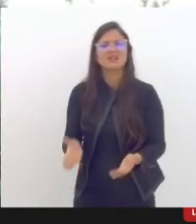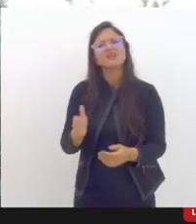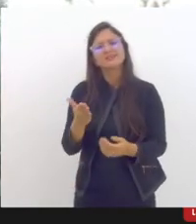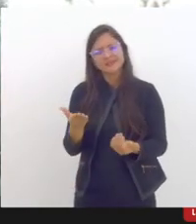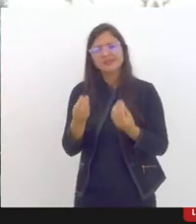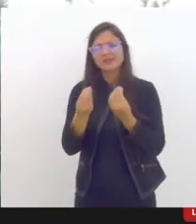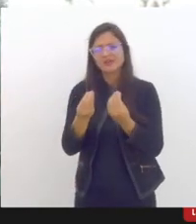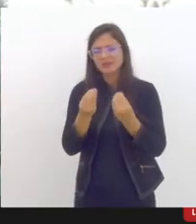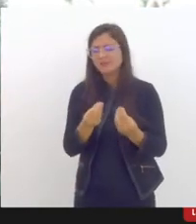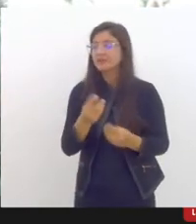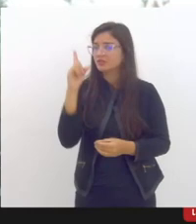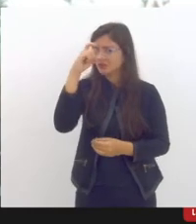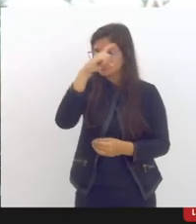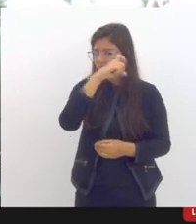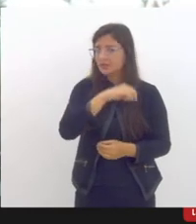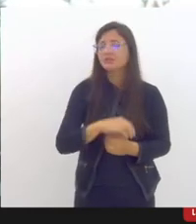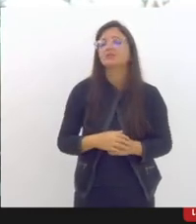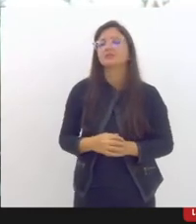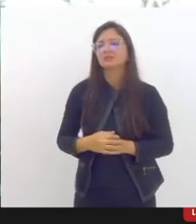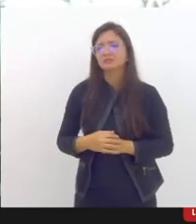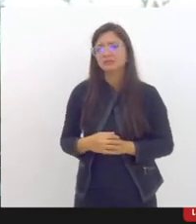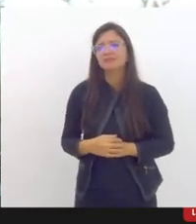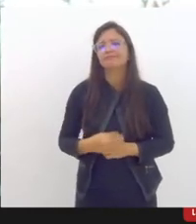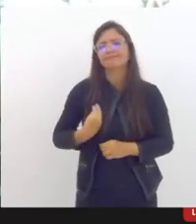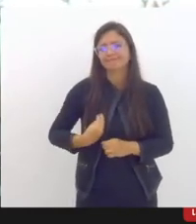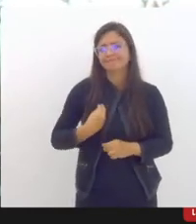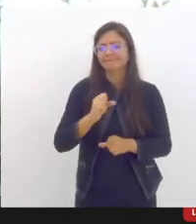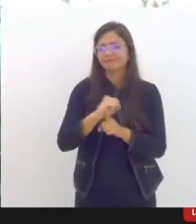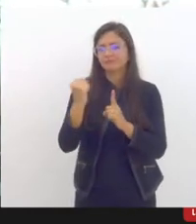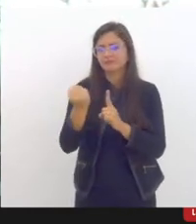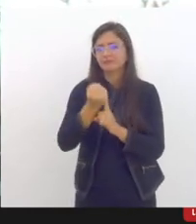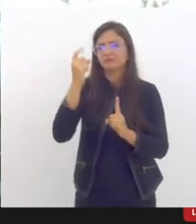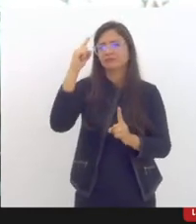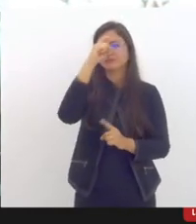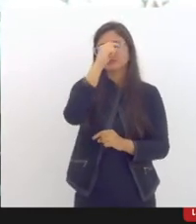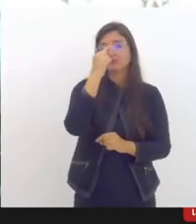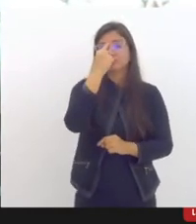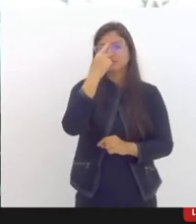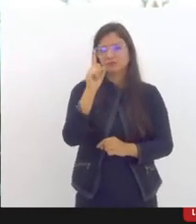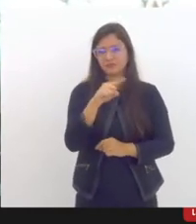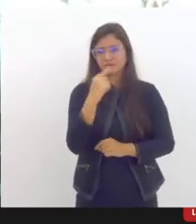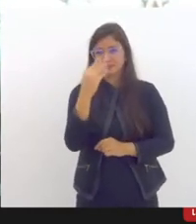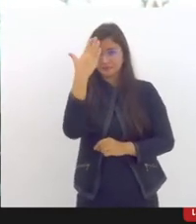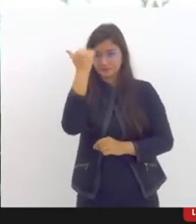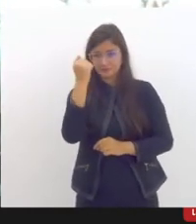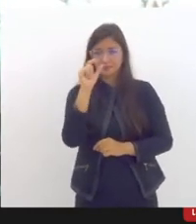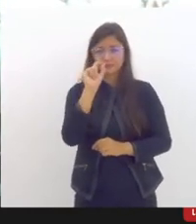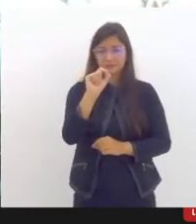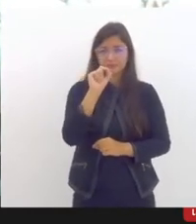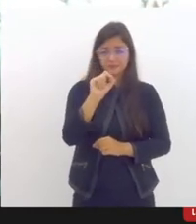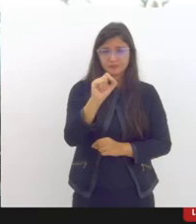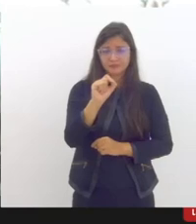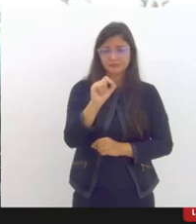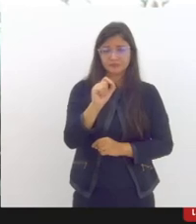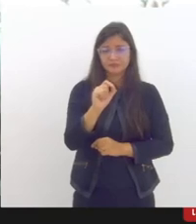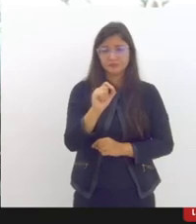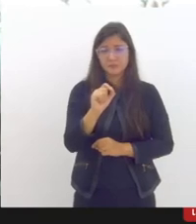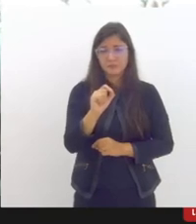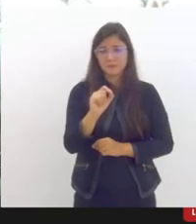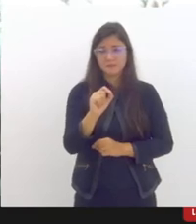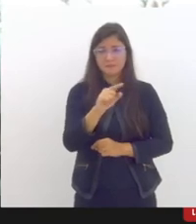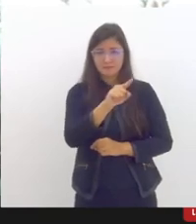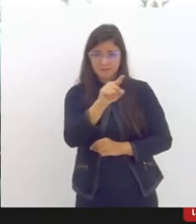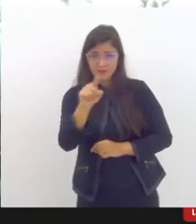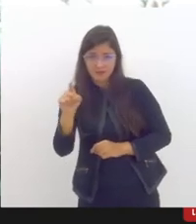estruturantes da vida social né e entendemos que na medida em que as respostas e as não